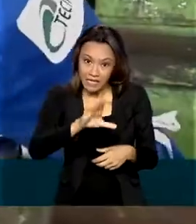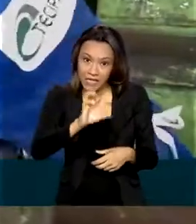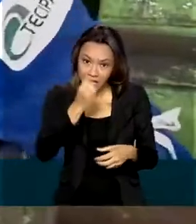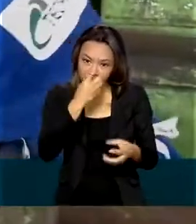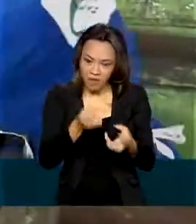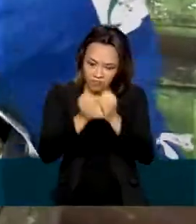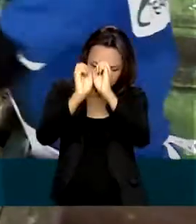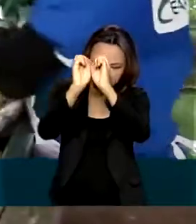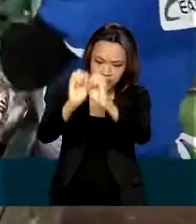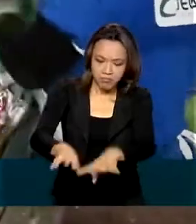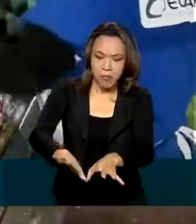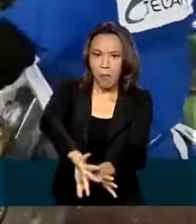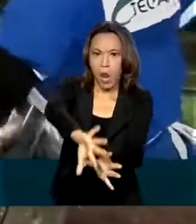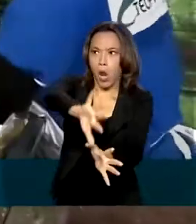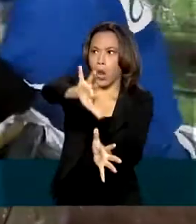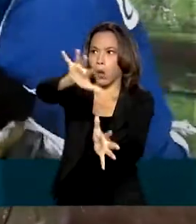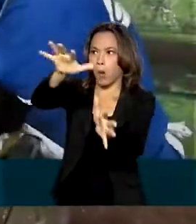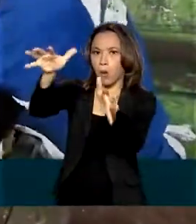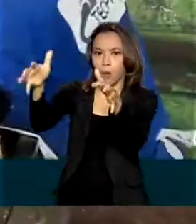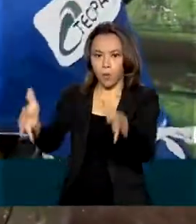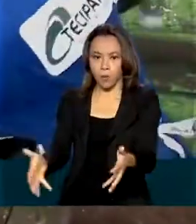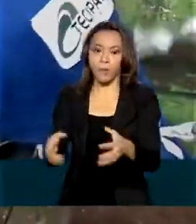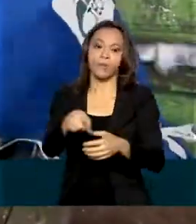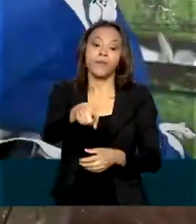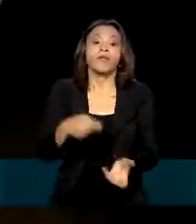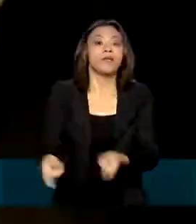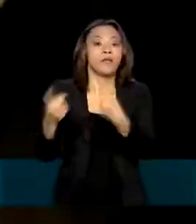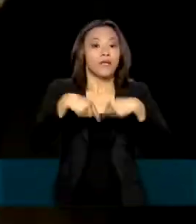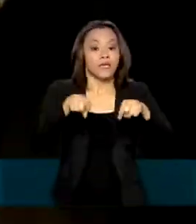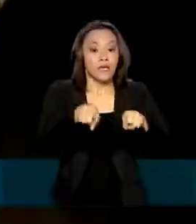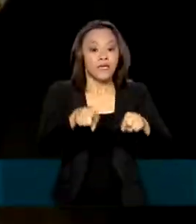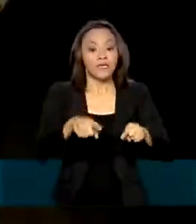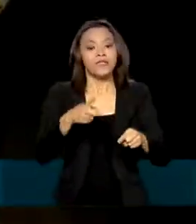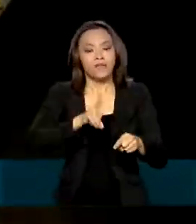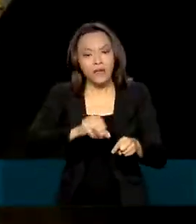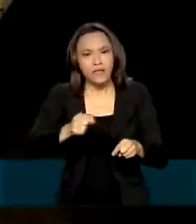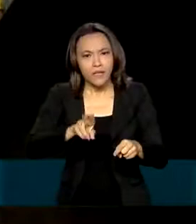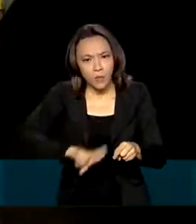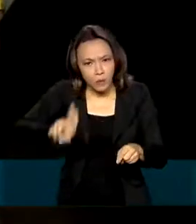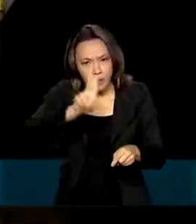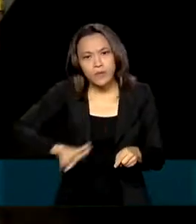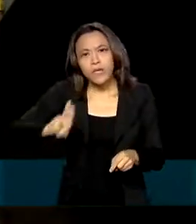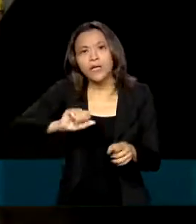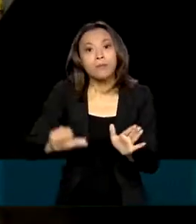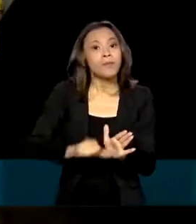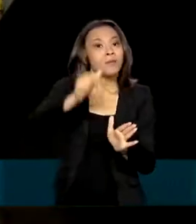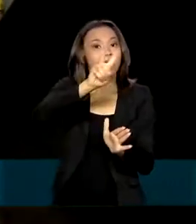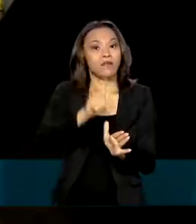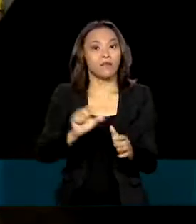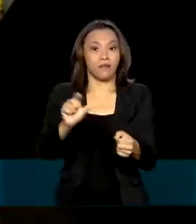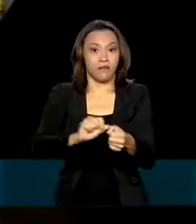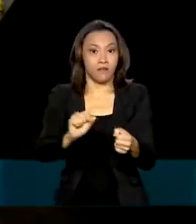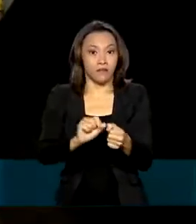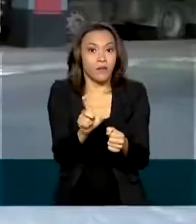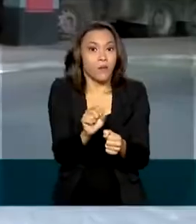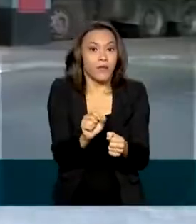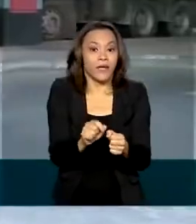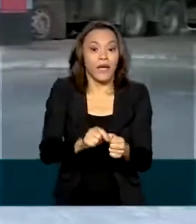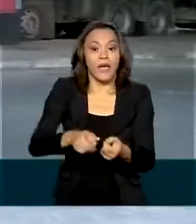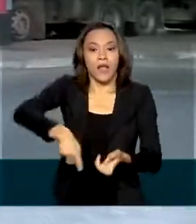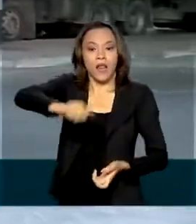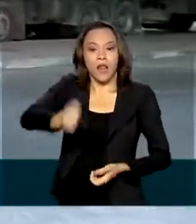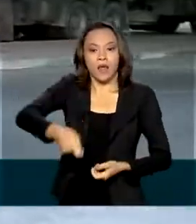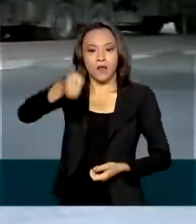Usinas que produzem energia a partir de resíduos sólidos vão poder fazer, pela primeira vez, parte de um leilão de